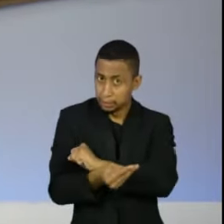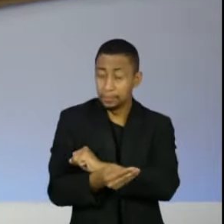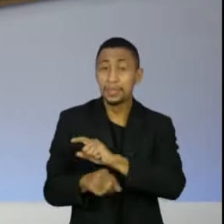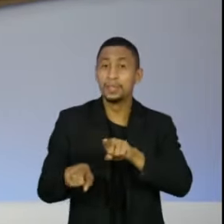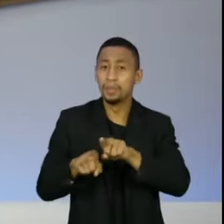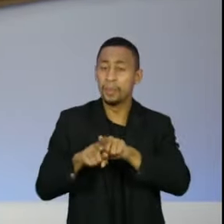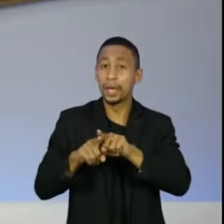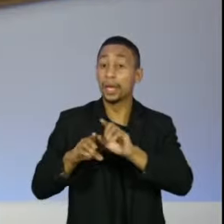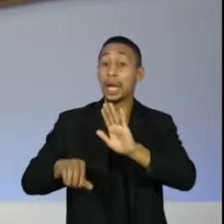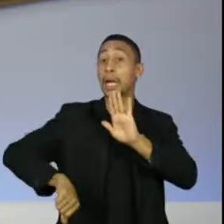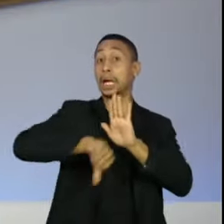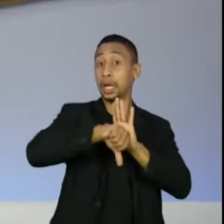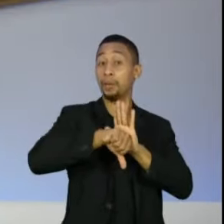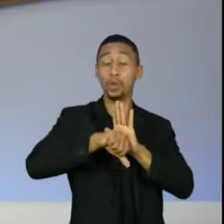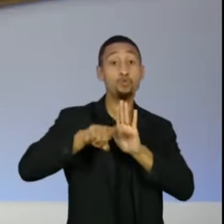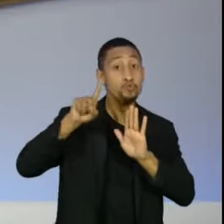dia.